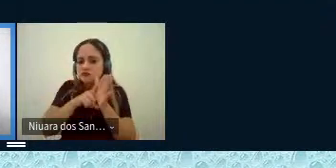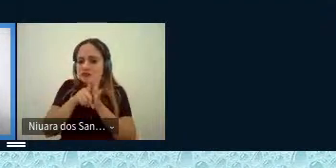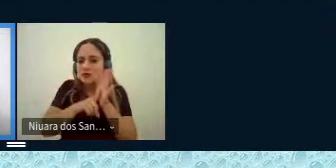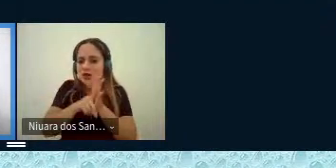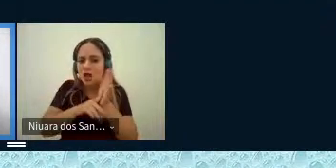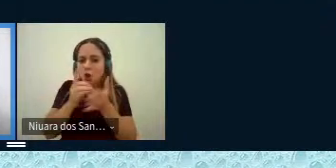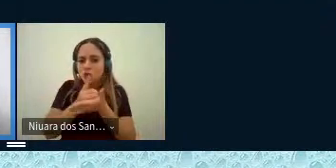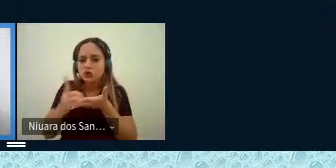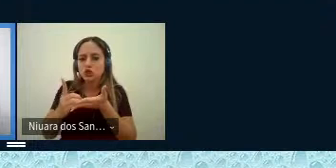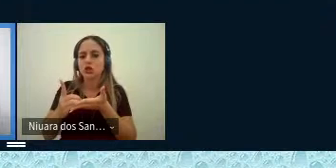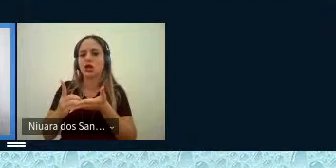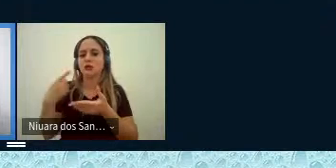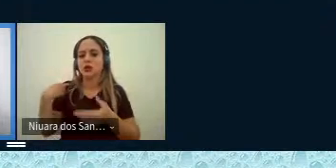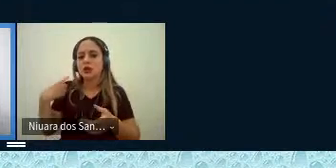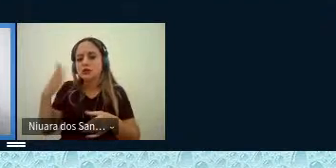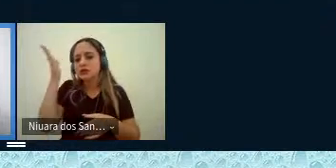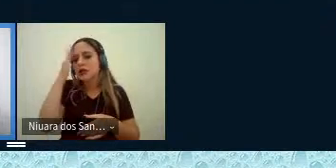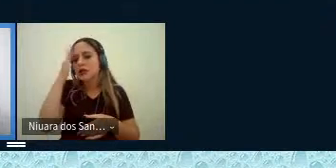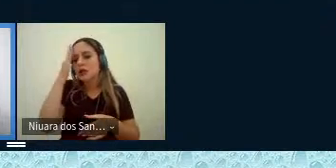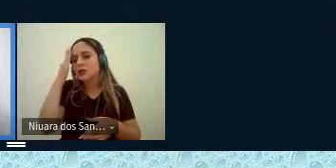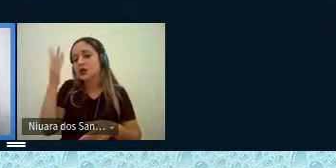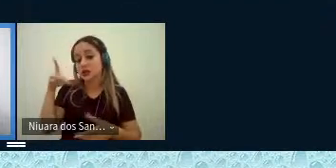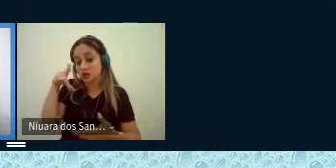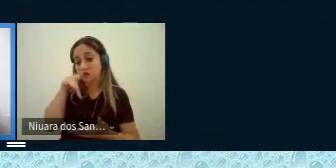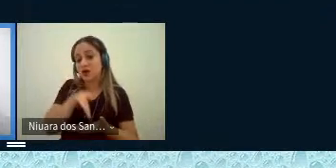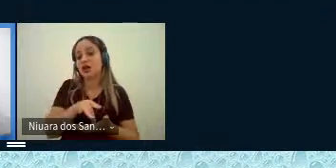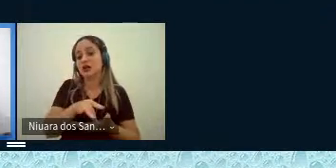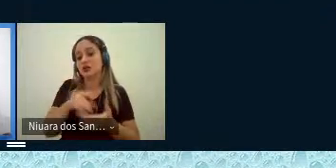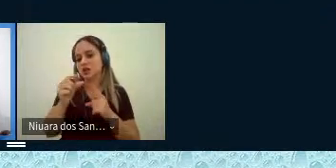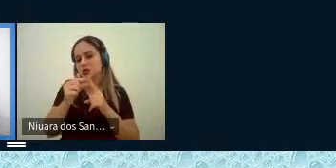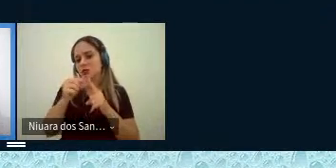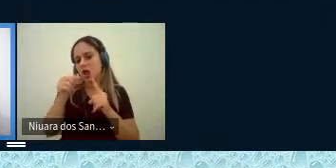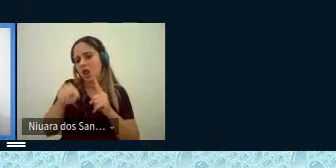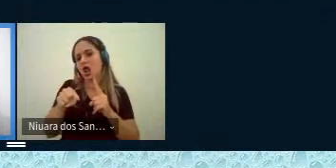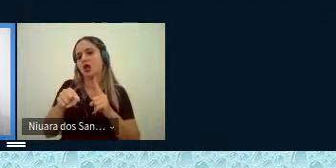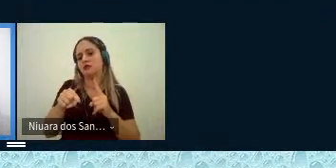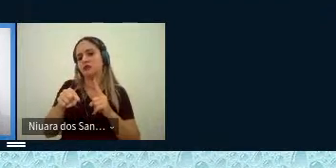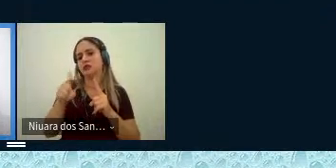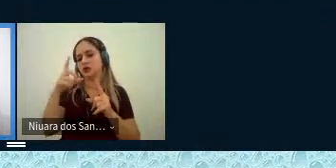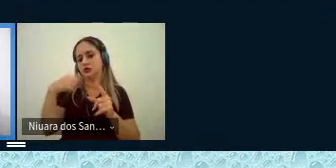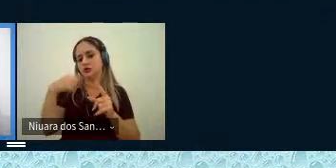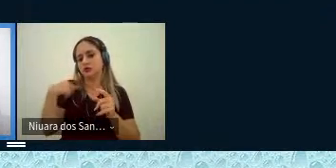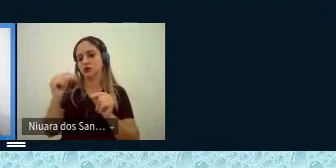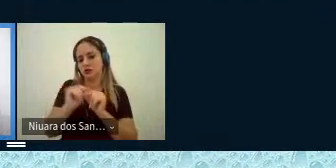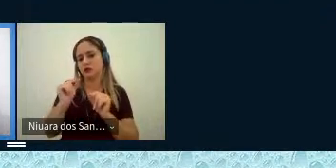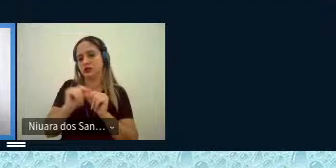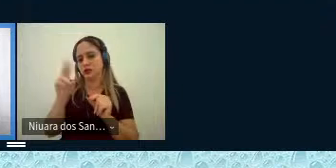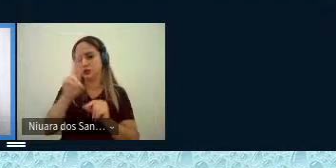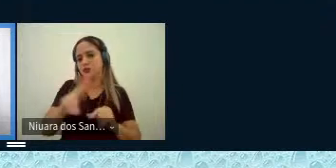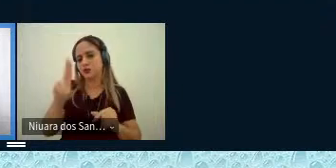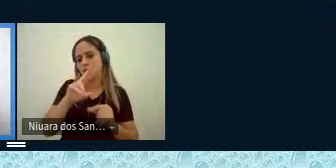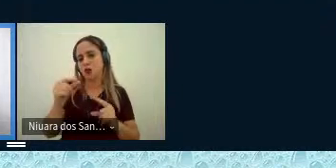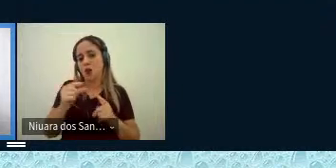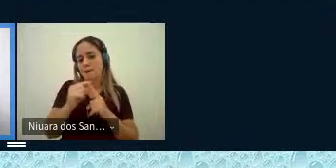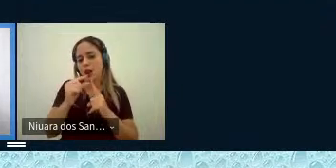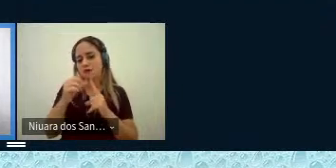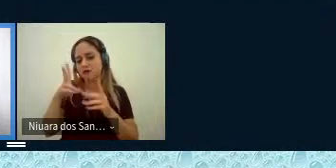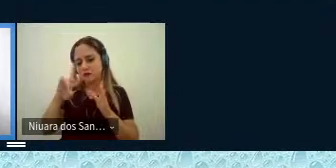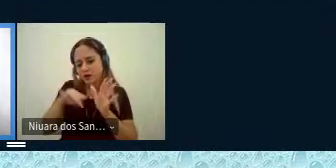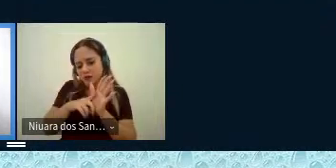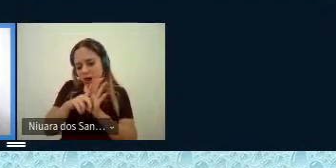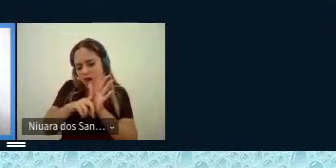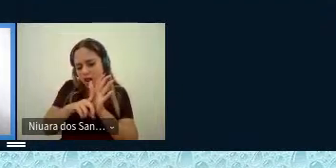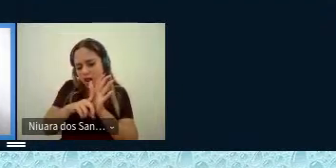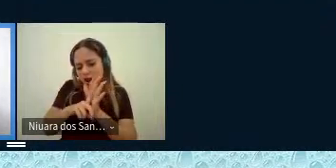dicionários para saber se realmente esses vocábulos que você está usando, essas lexias que você vai investigar,